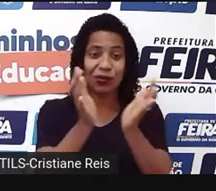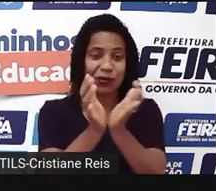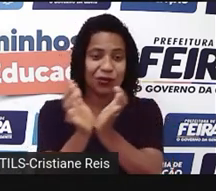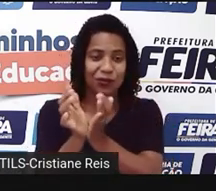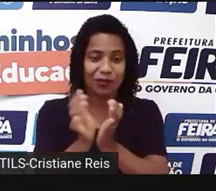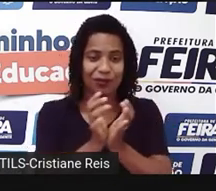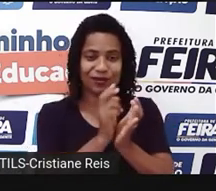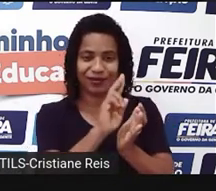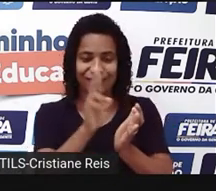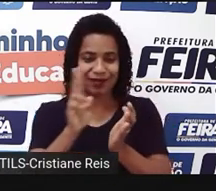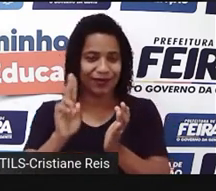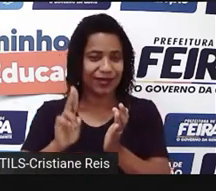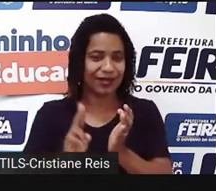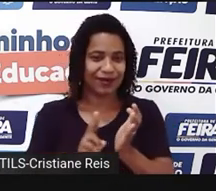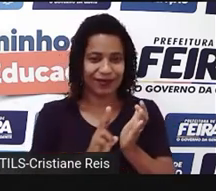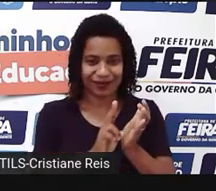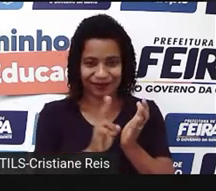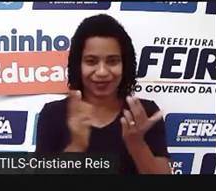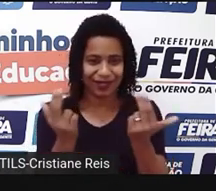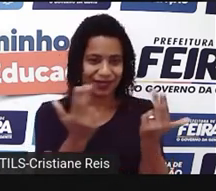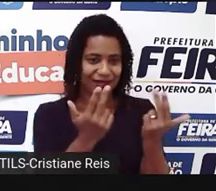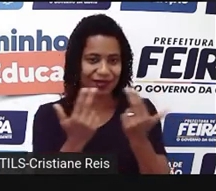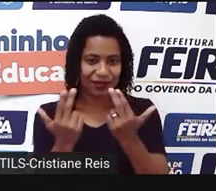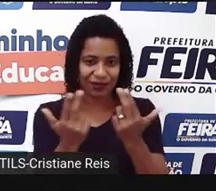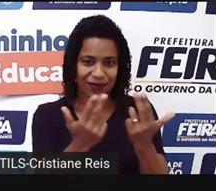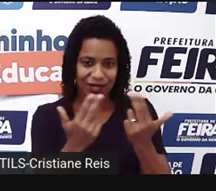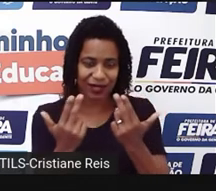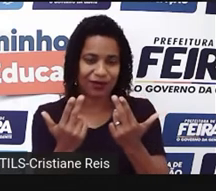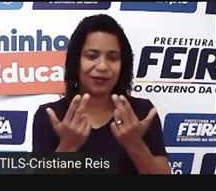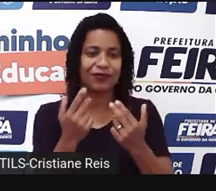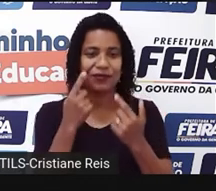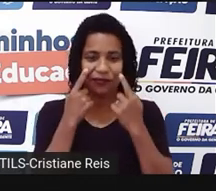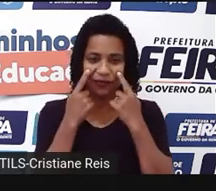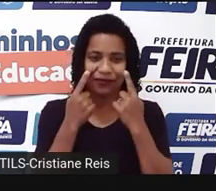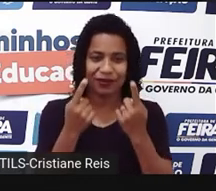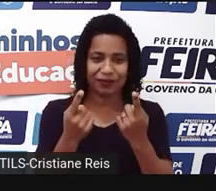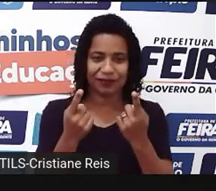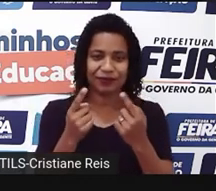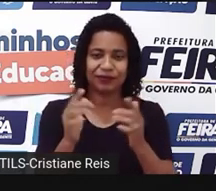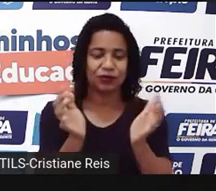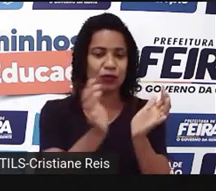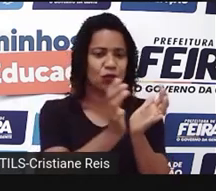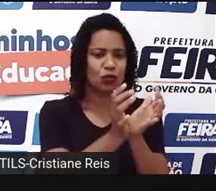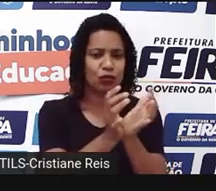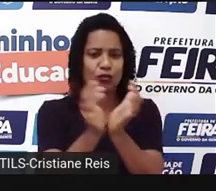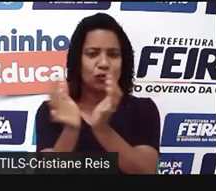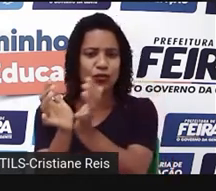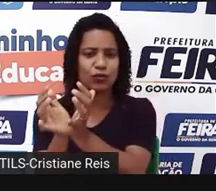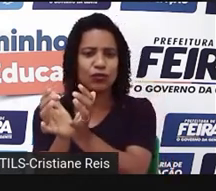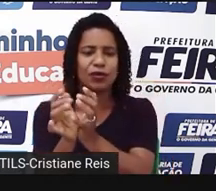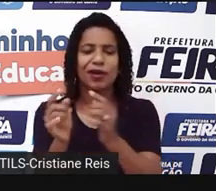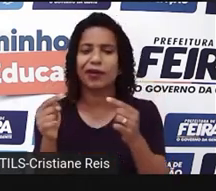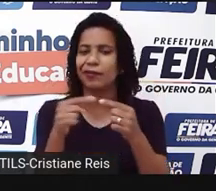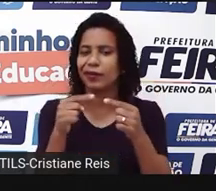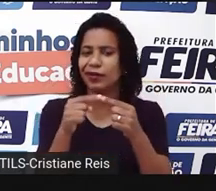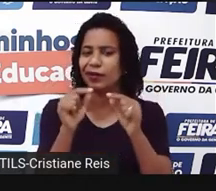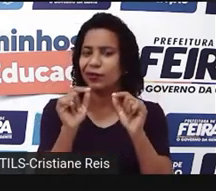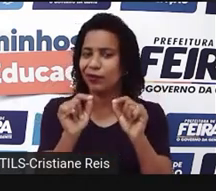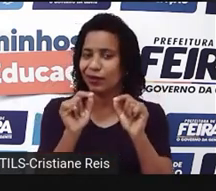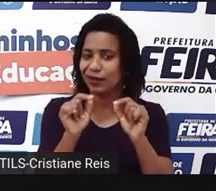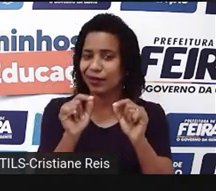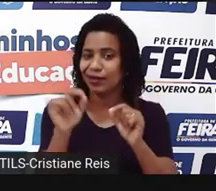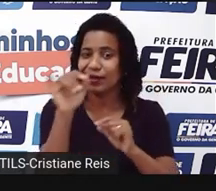tem em comum. Esse grupo, toy, aircraft, shape, dog, boy and girl. Que as